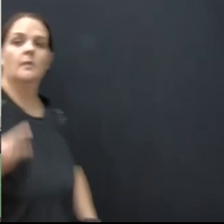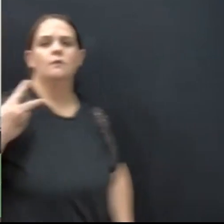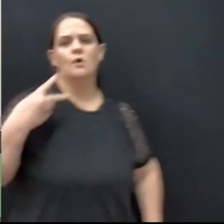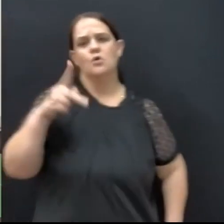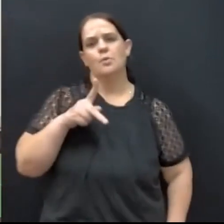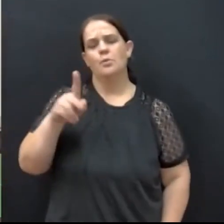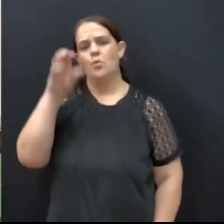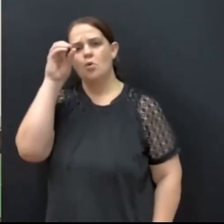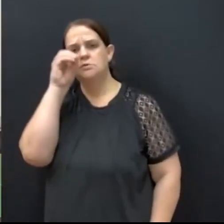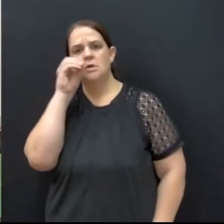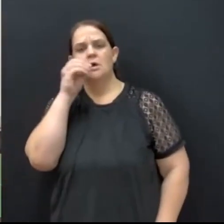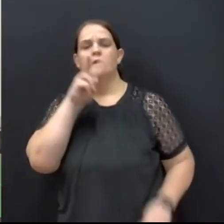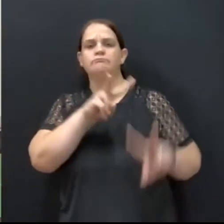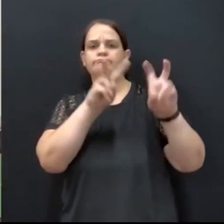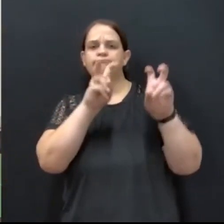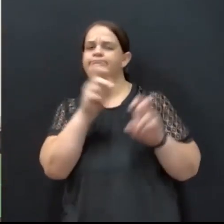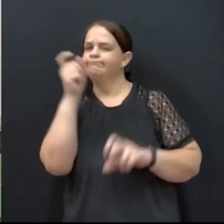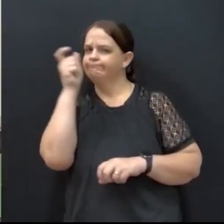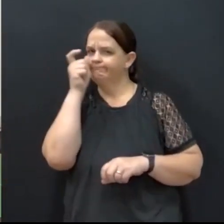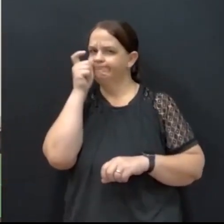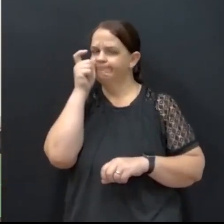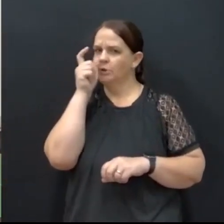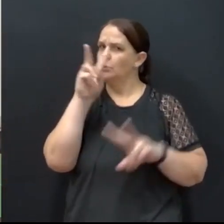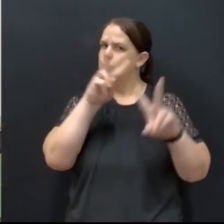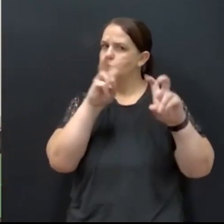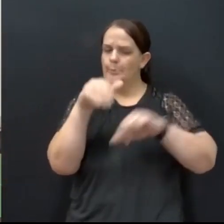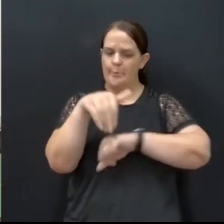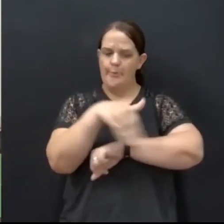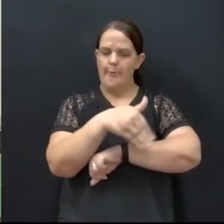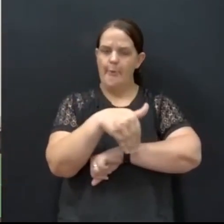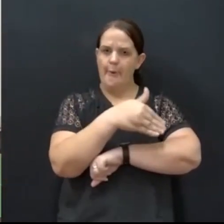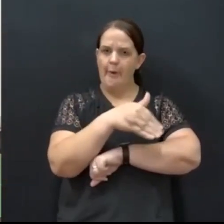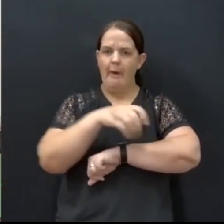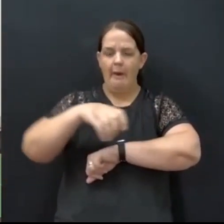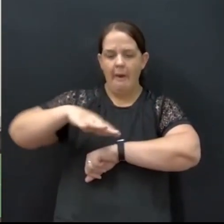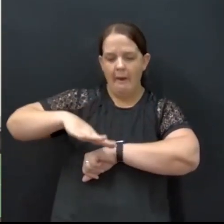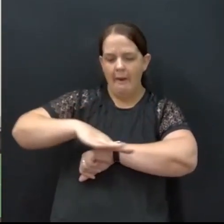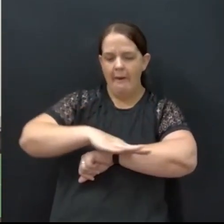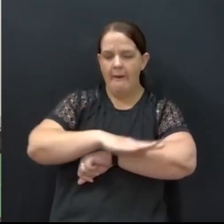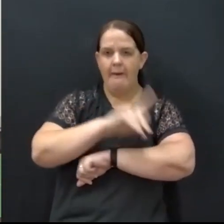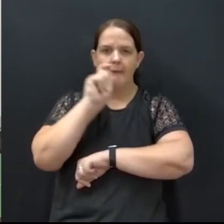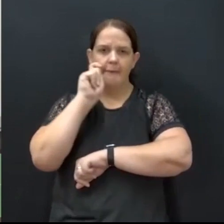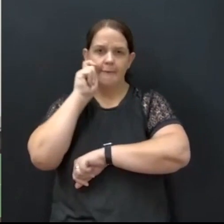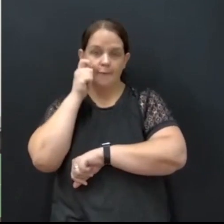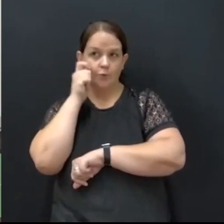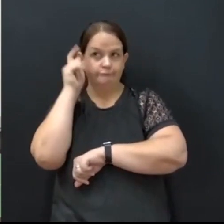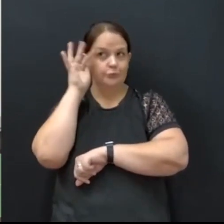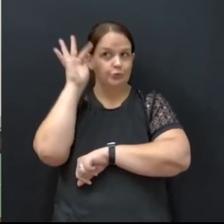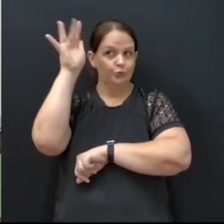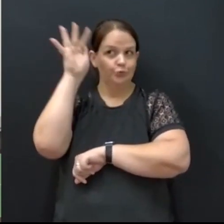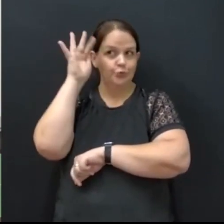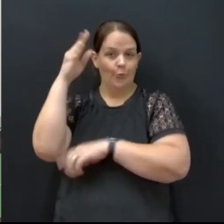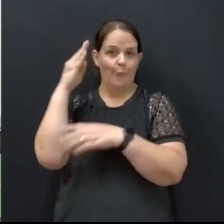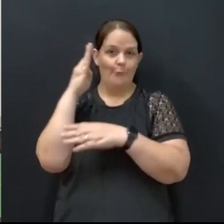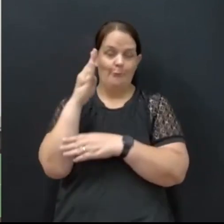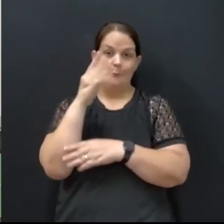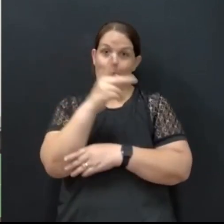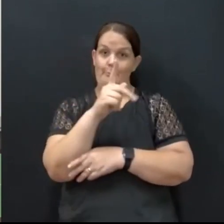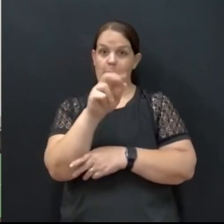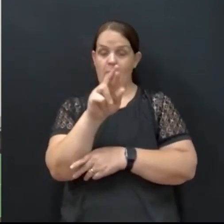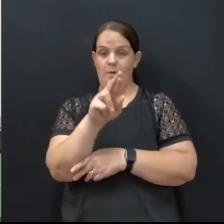interessante sobre a questão daquele asfalto o tão sonhado o tão sonhado trecho da BR da